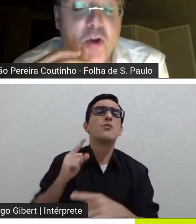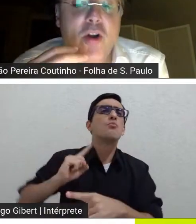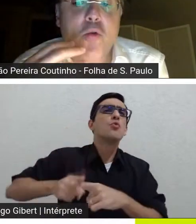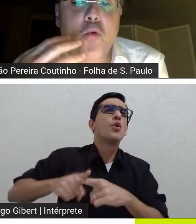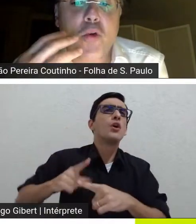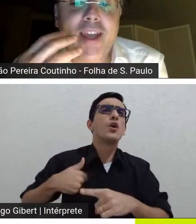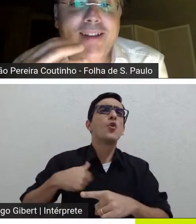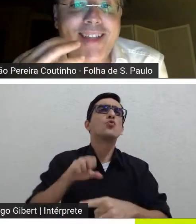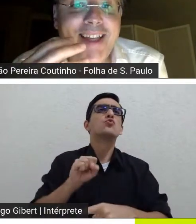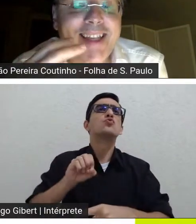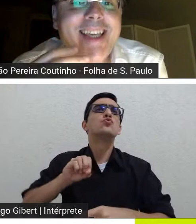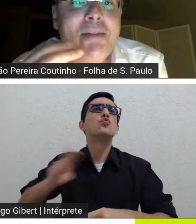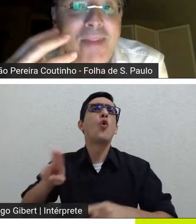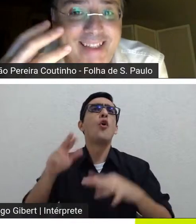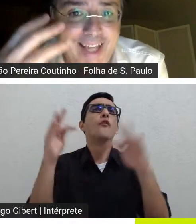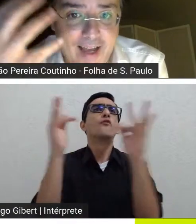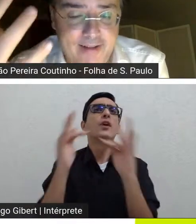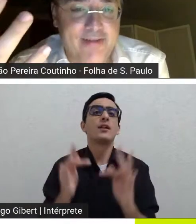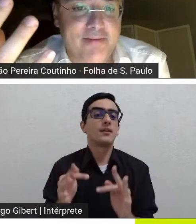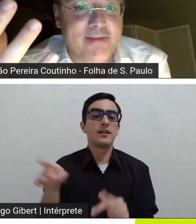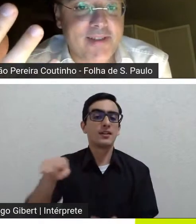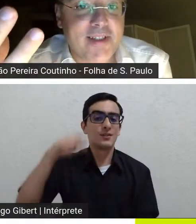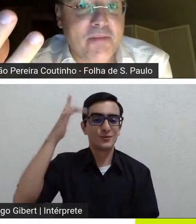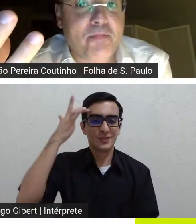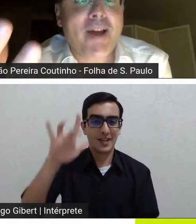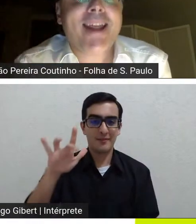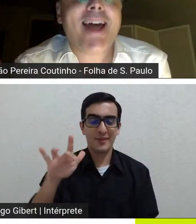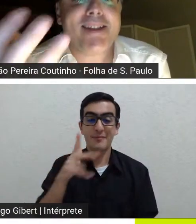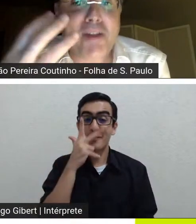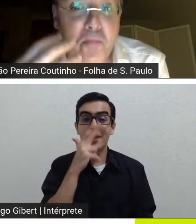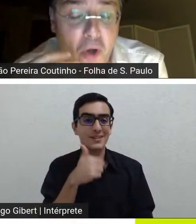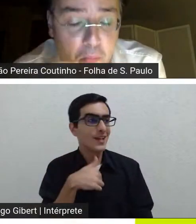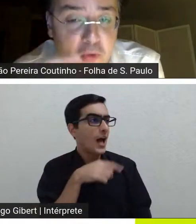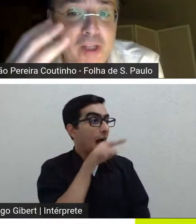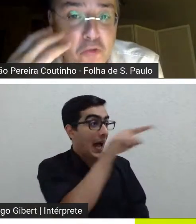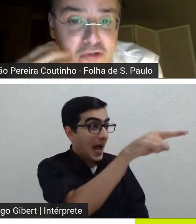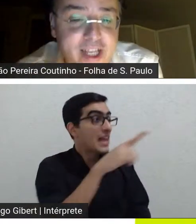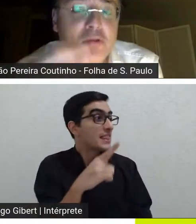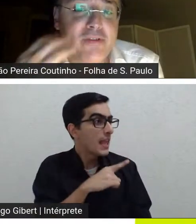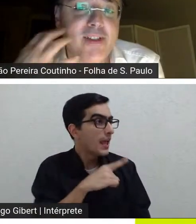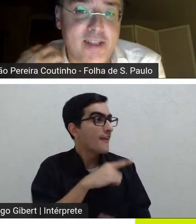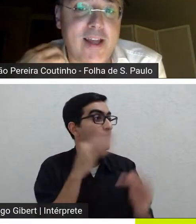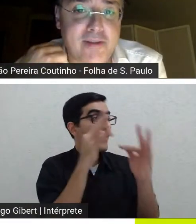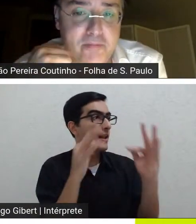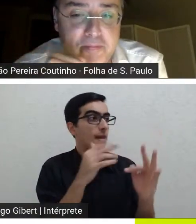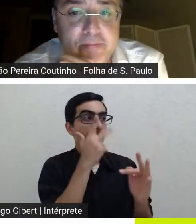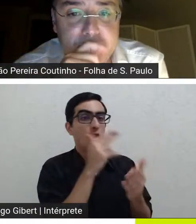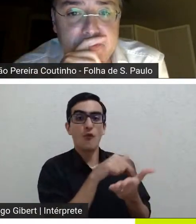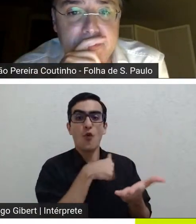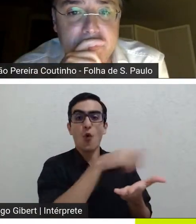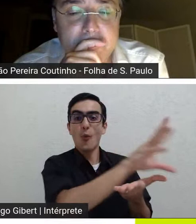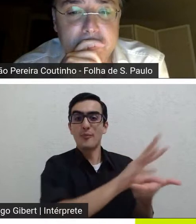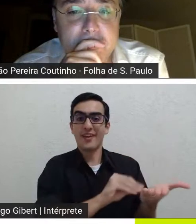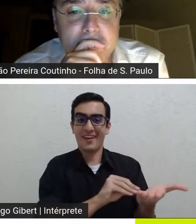o que ele tem que imitar para dar a si próprio uma ilusão de felicidade